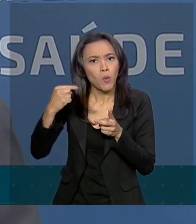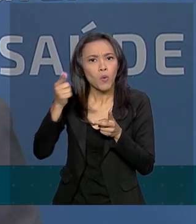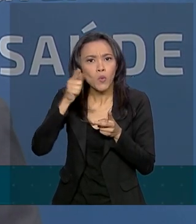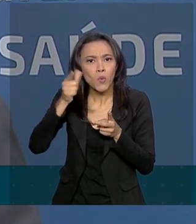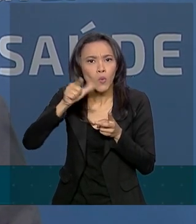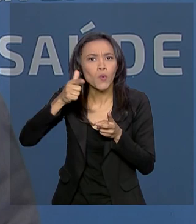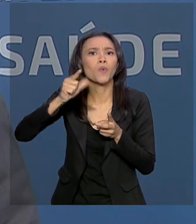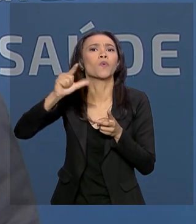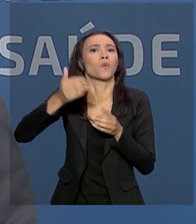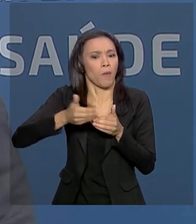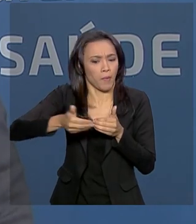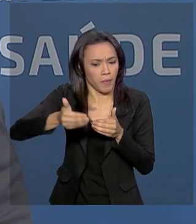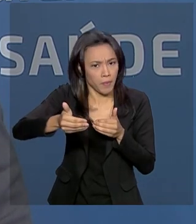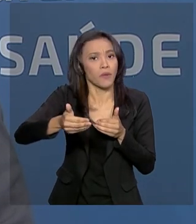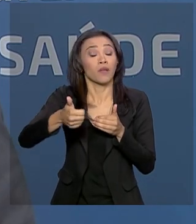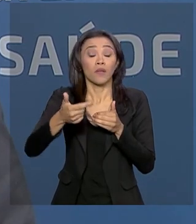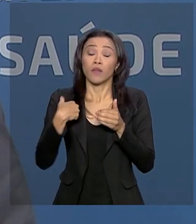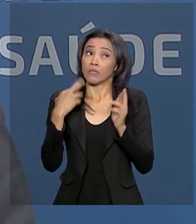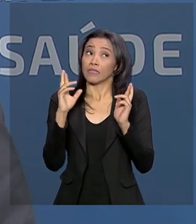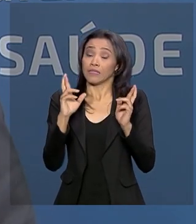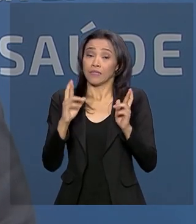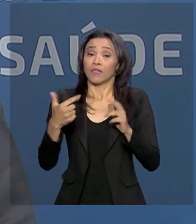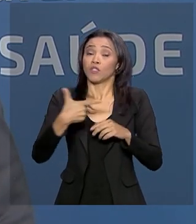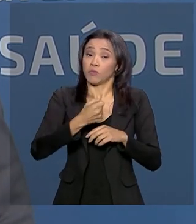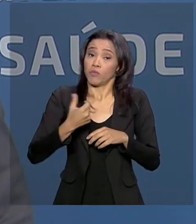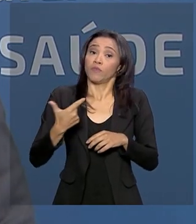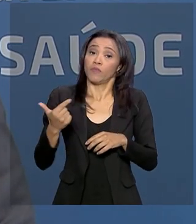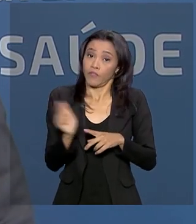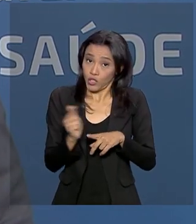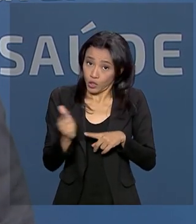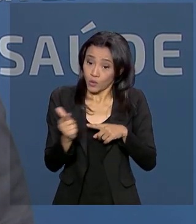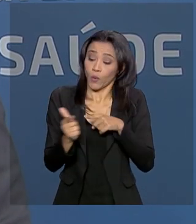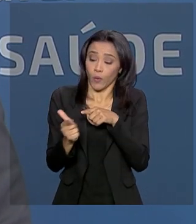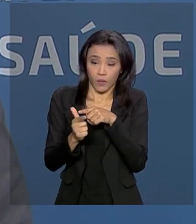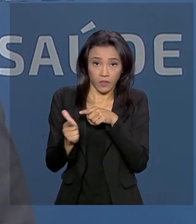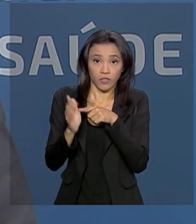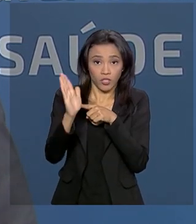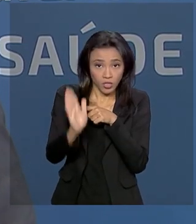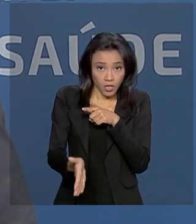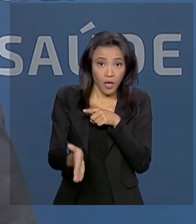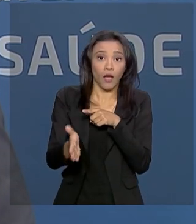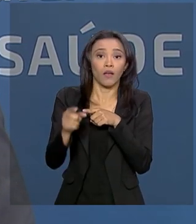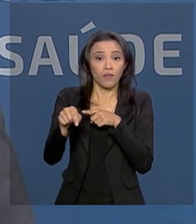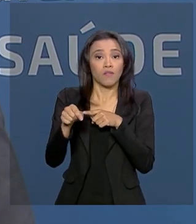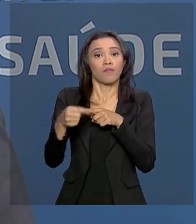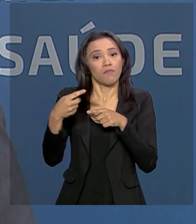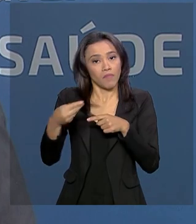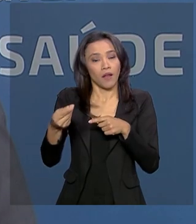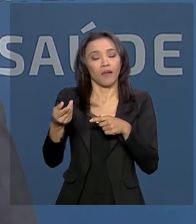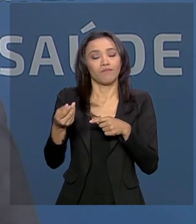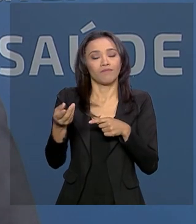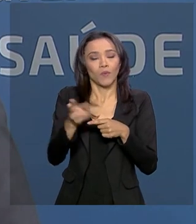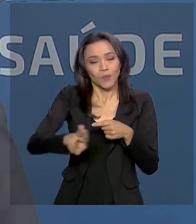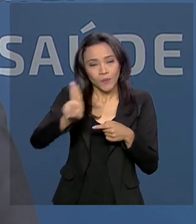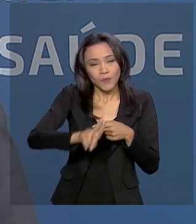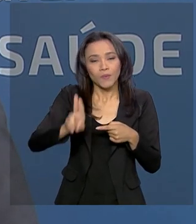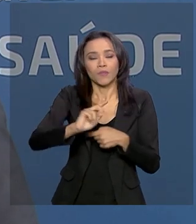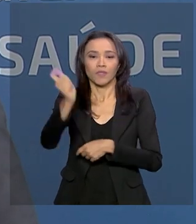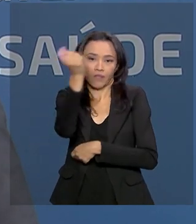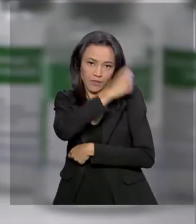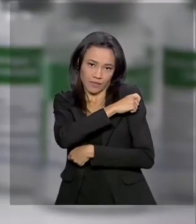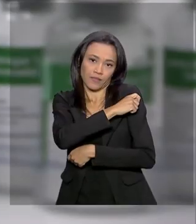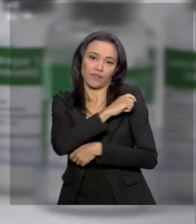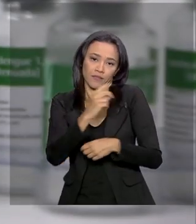estimamos em torno de 2022 a incorporação desse imunobiológico no Programa Nacional de